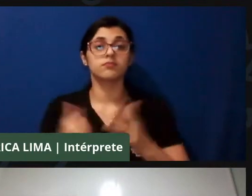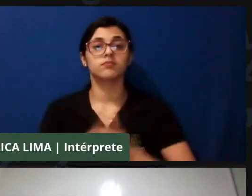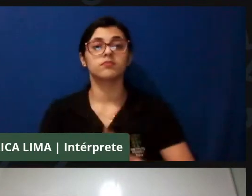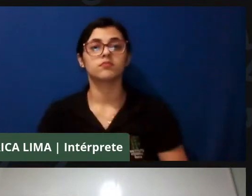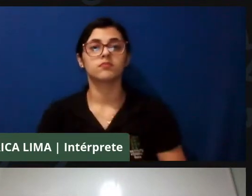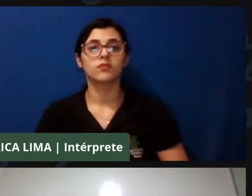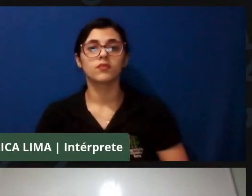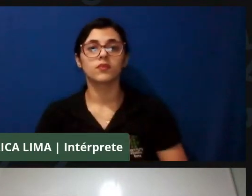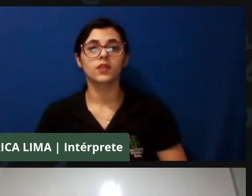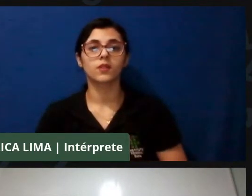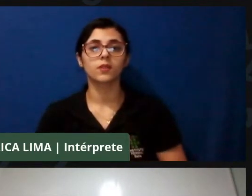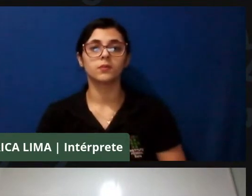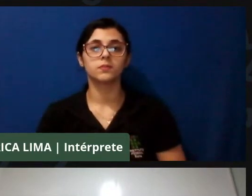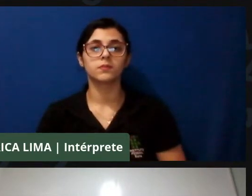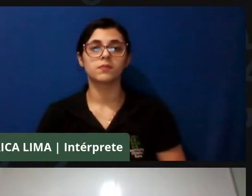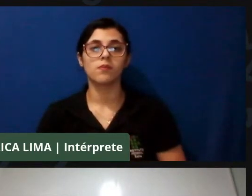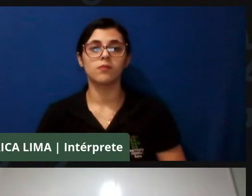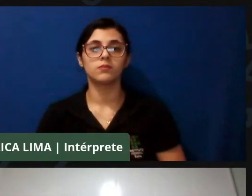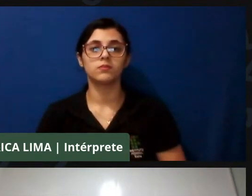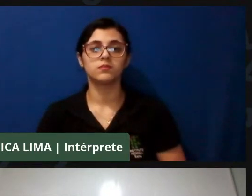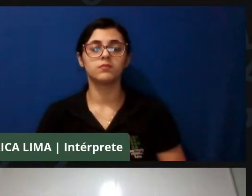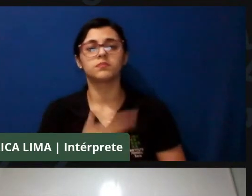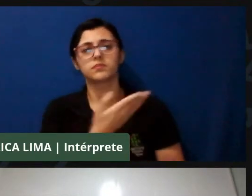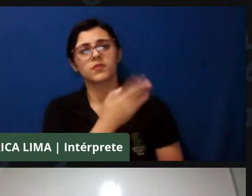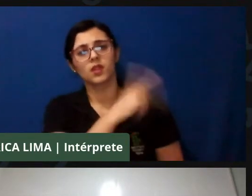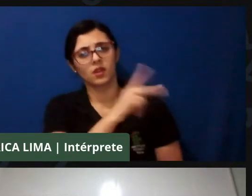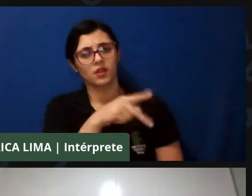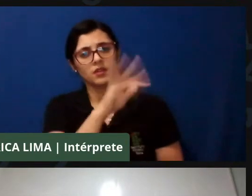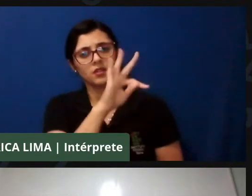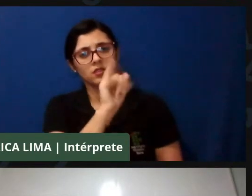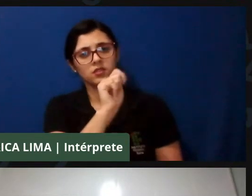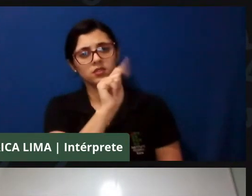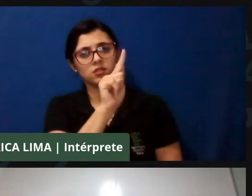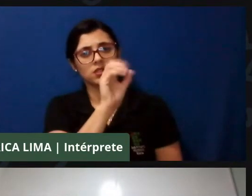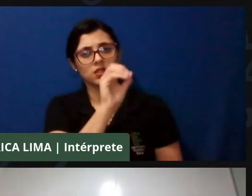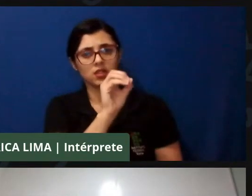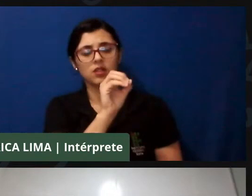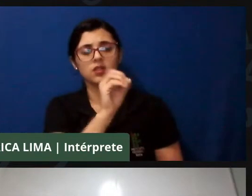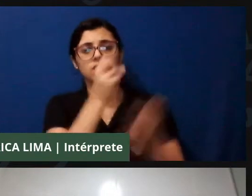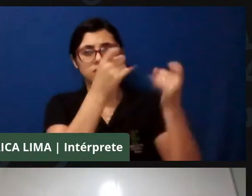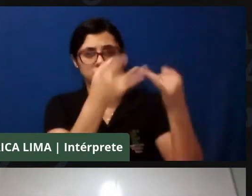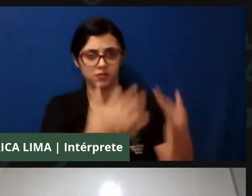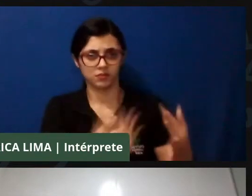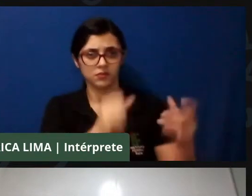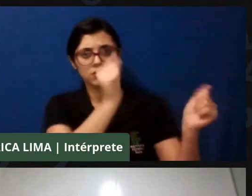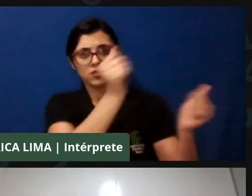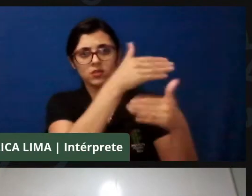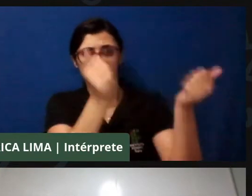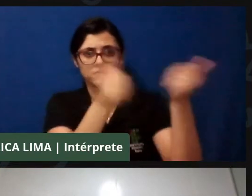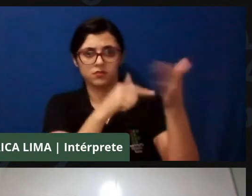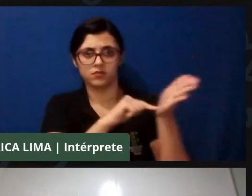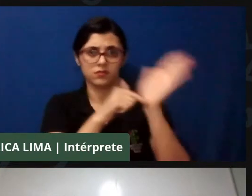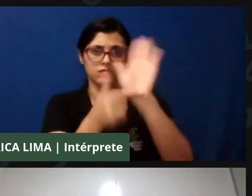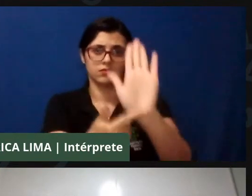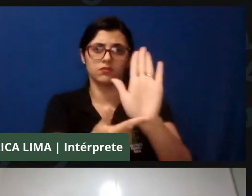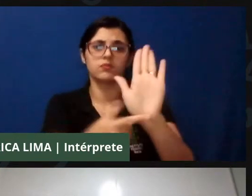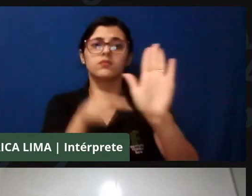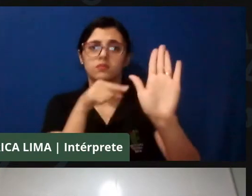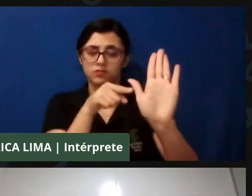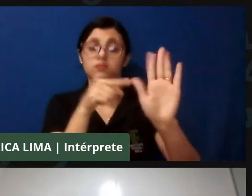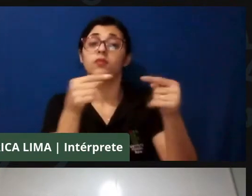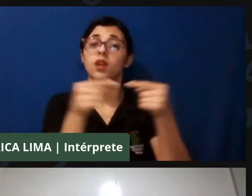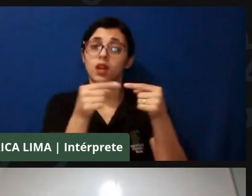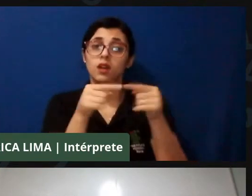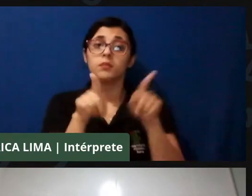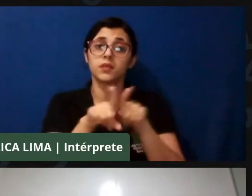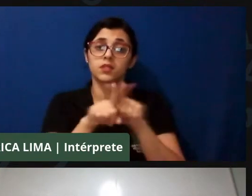isso que o professor colocou, o professor Tiago trouxe aí na sua apresentação, tem a ver com o modelo